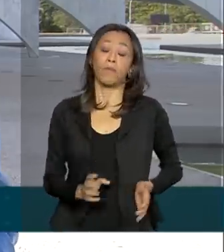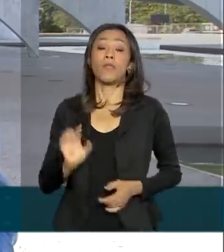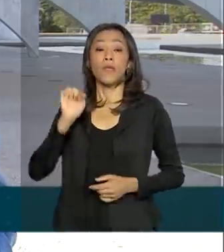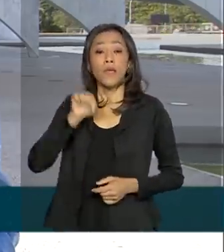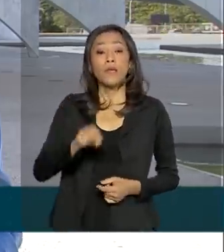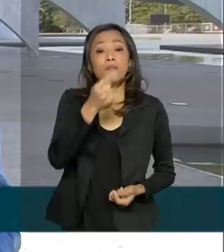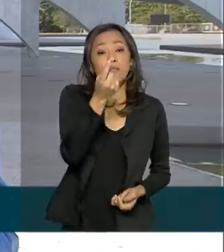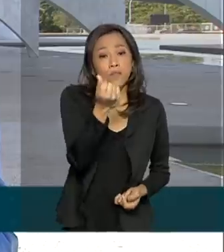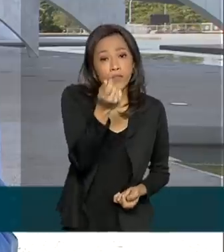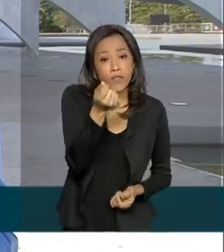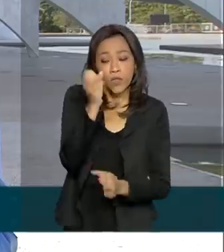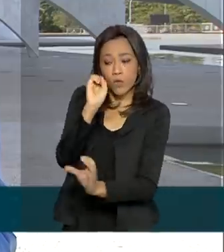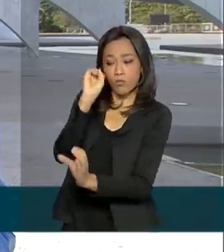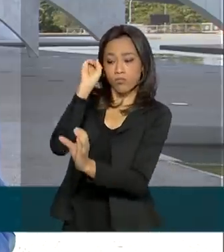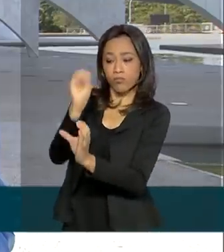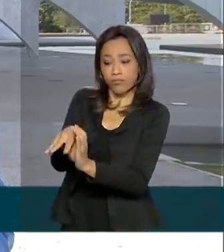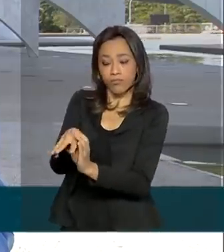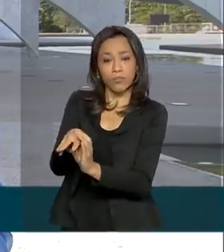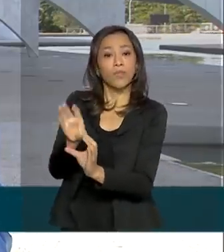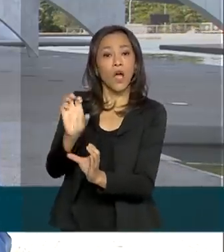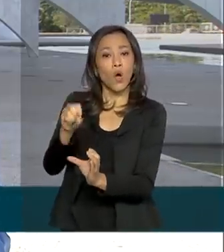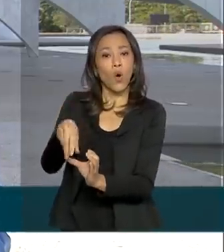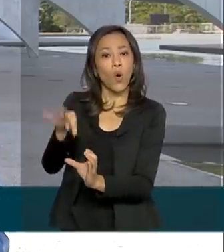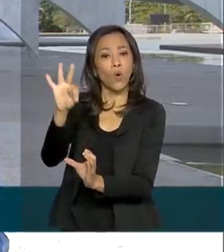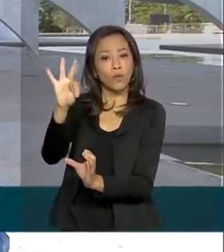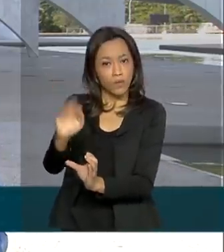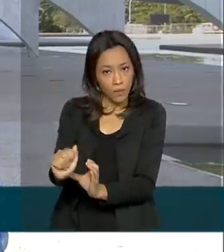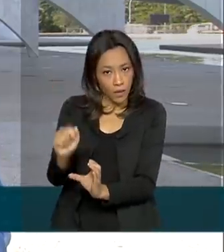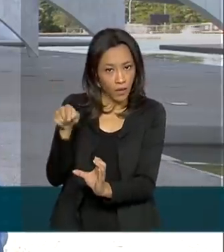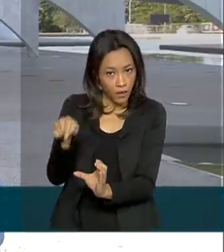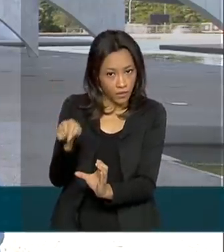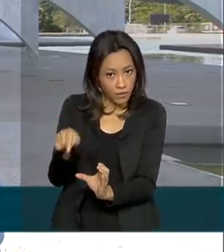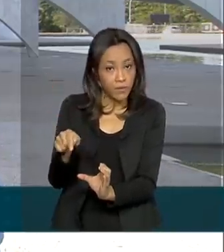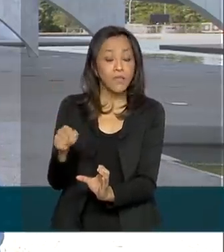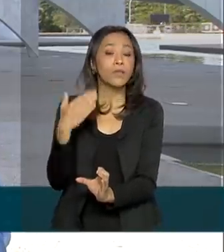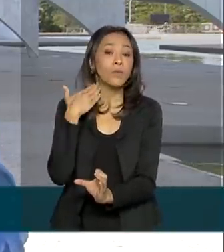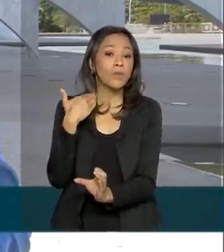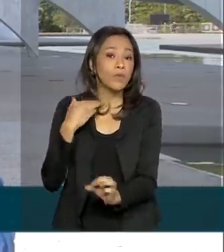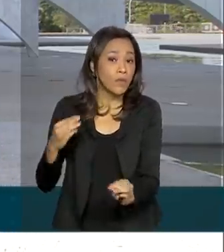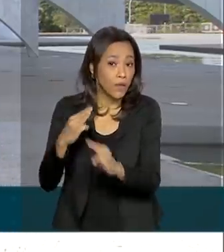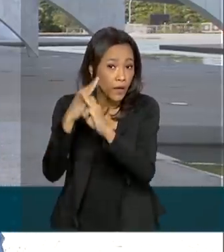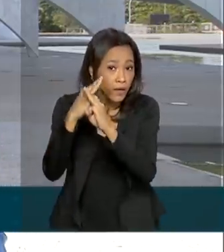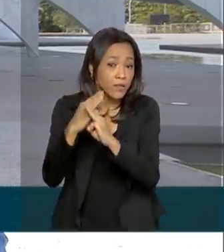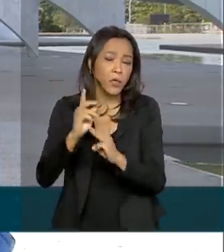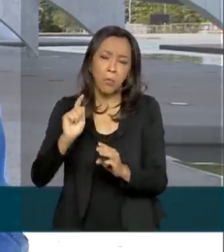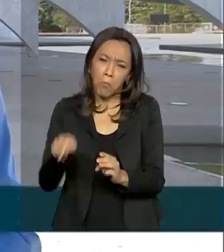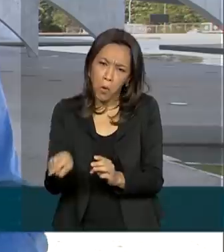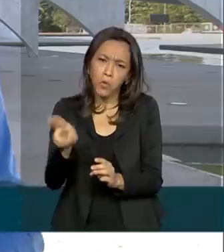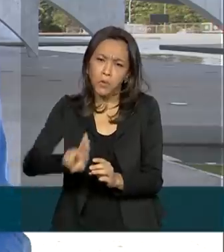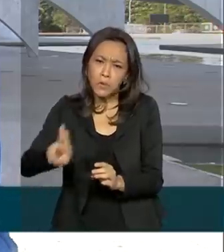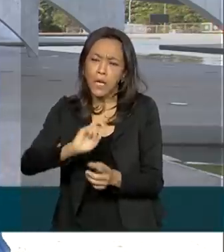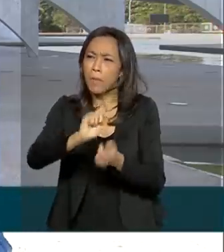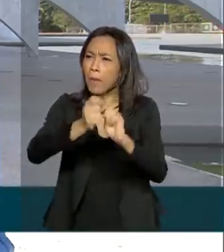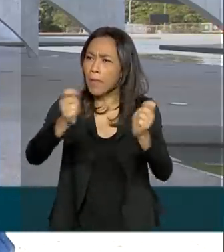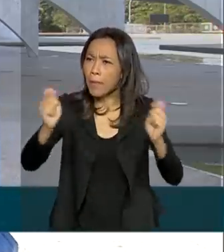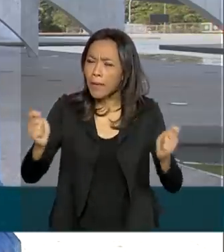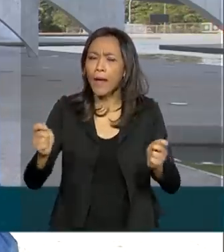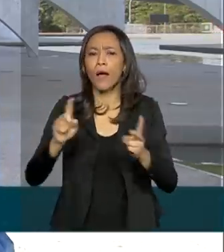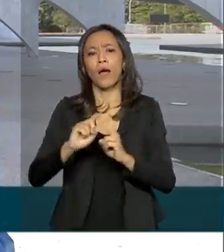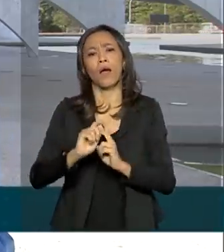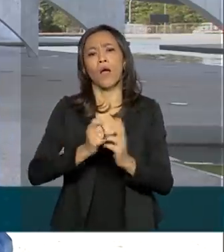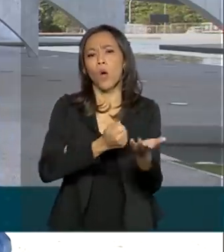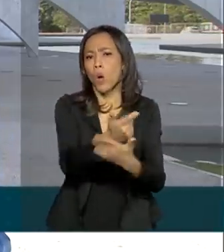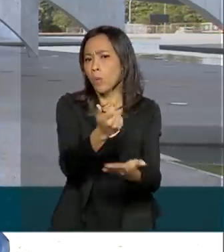disponível na conta digital aberta pela Caixa. A pessoa pode pagar contas, pode fazer compras,